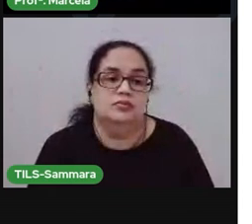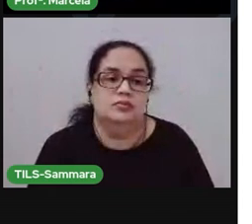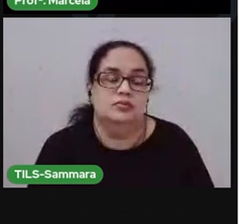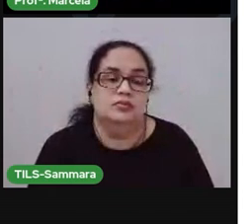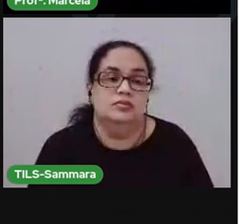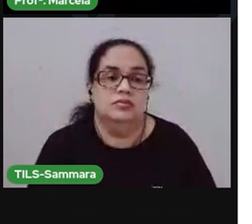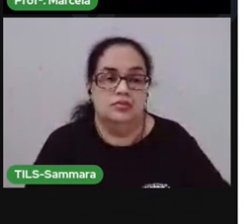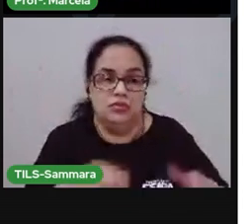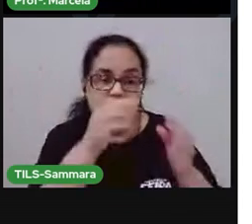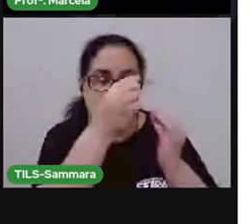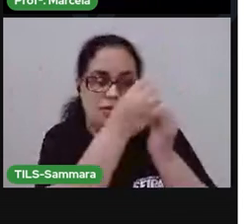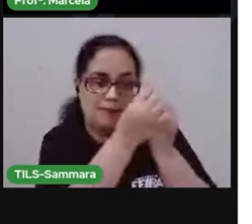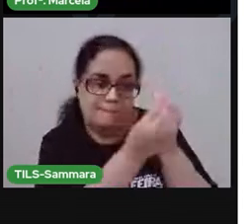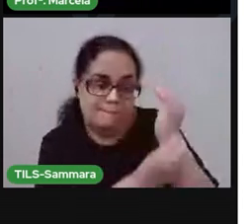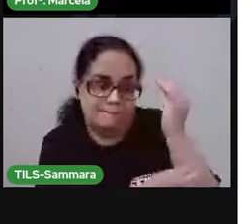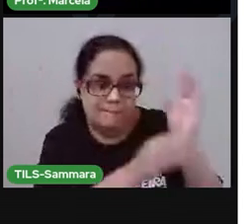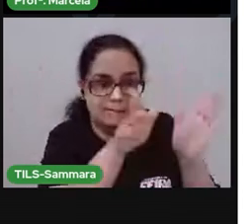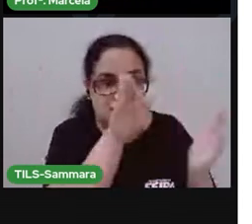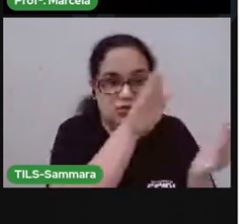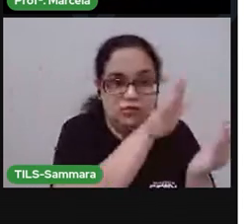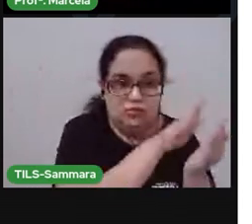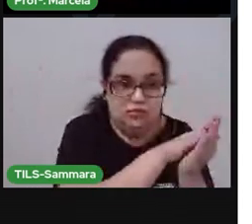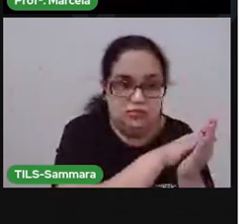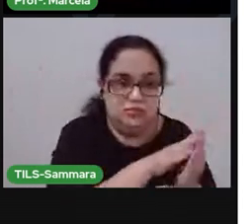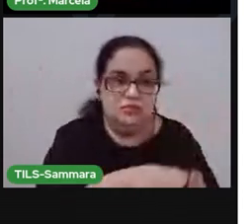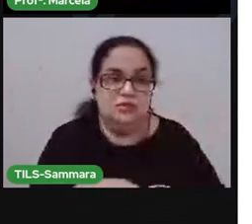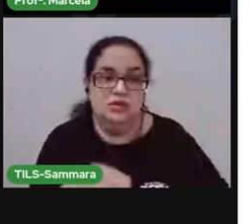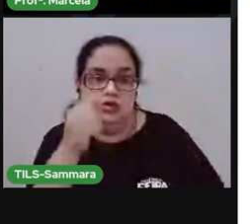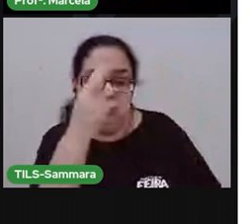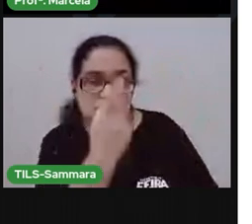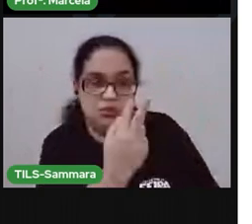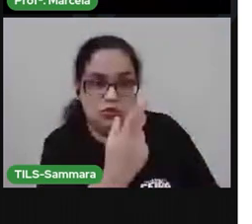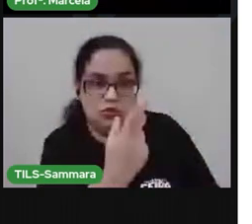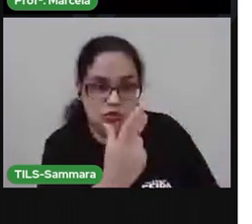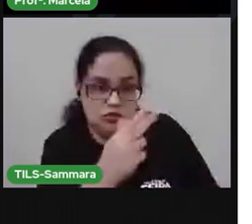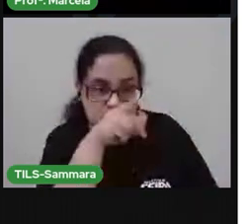Passa mais uma vez. Ela vai ficar assim.